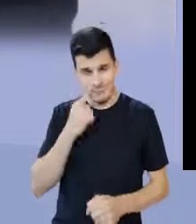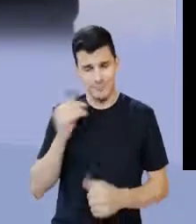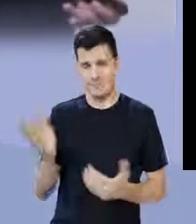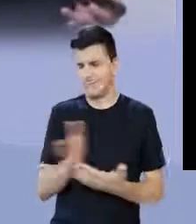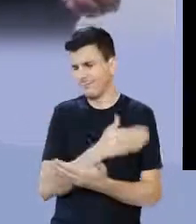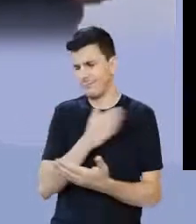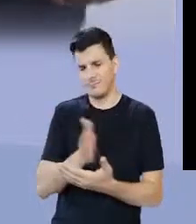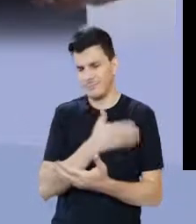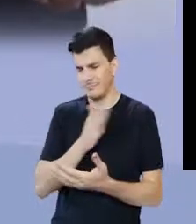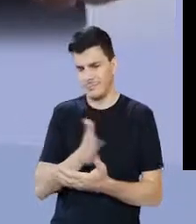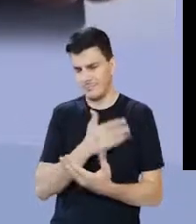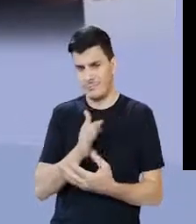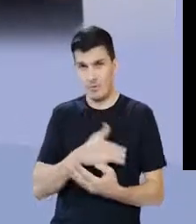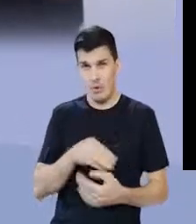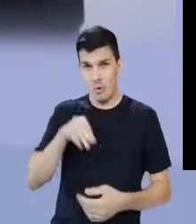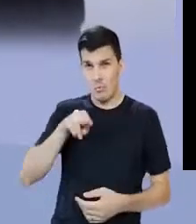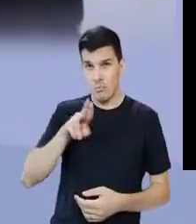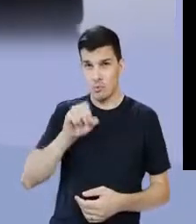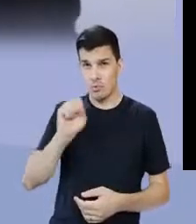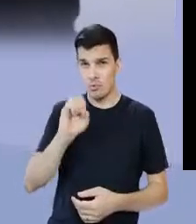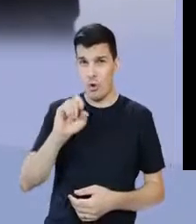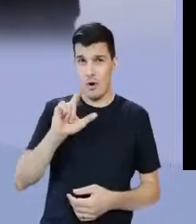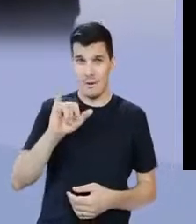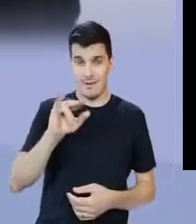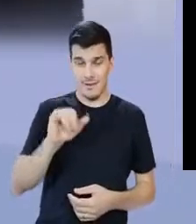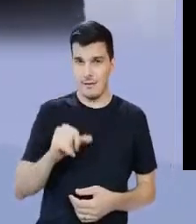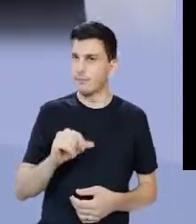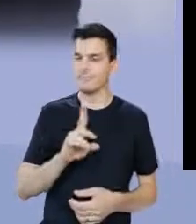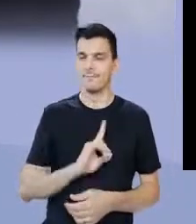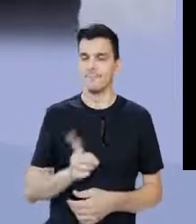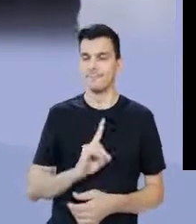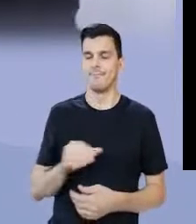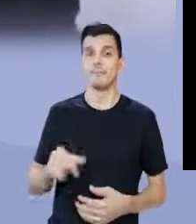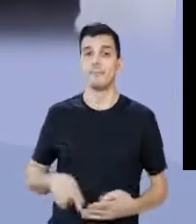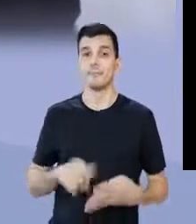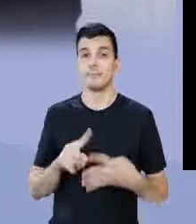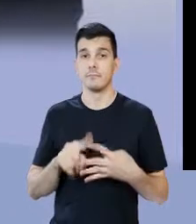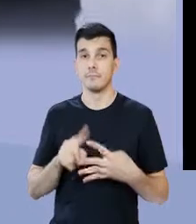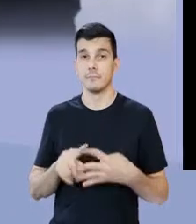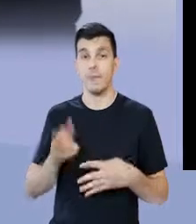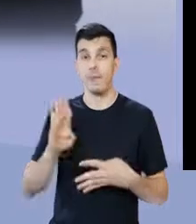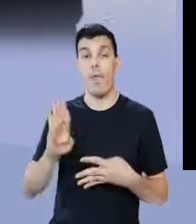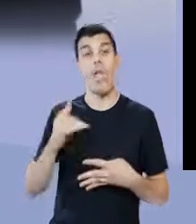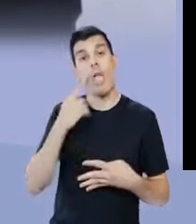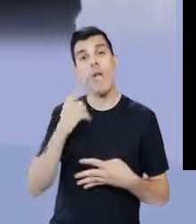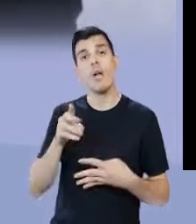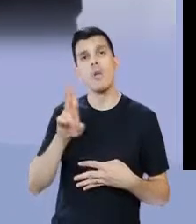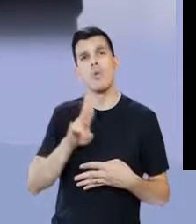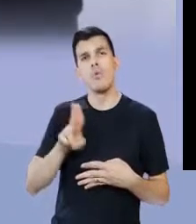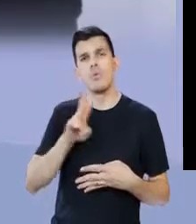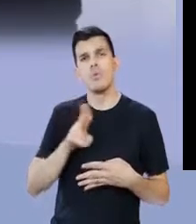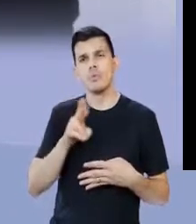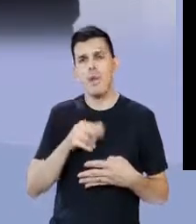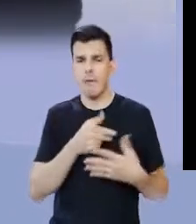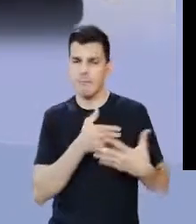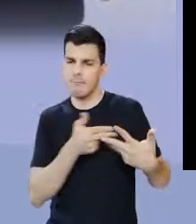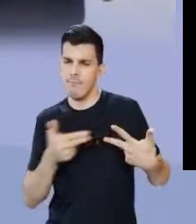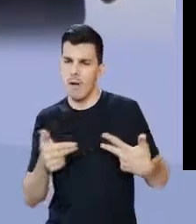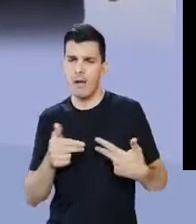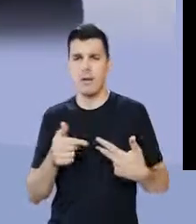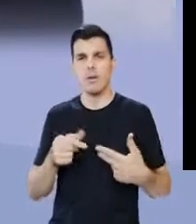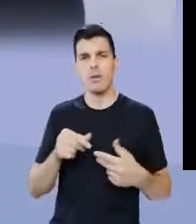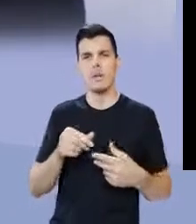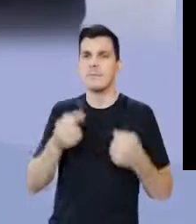grandeza perdida? Não, Mussolini, usando o cristianismo? Não. B, utilizar os vestígios